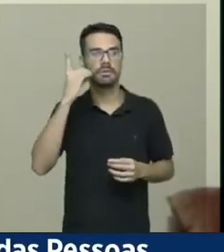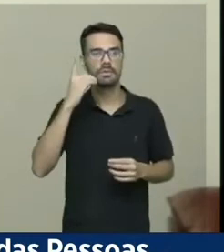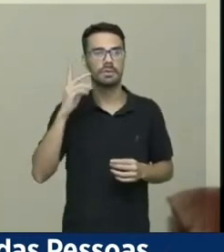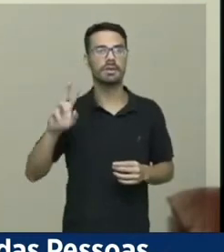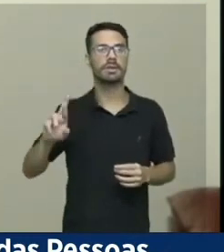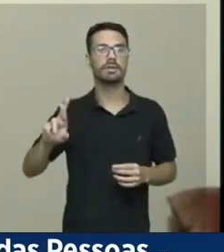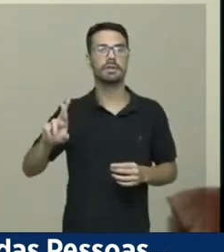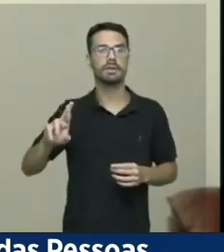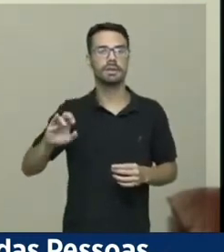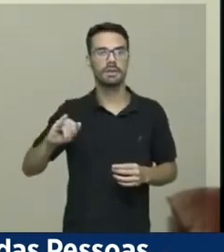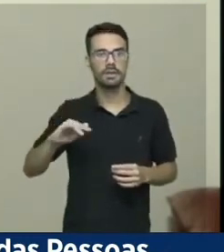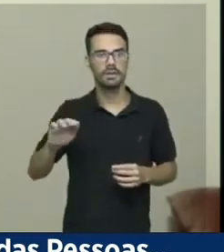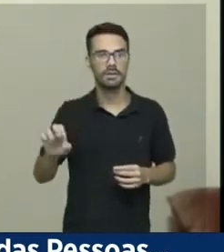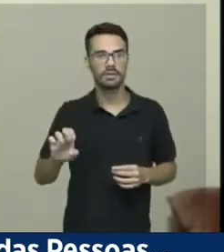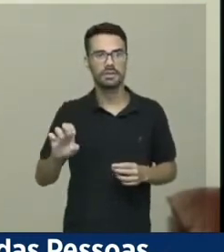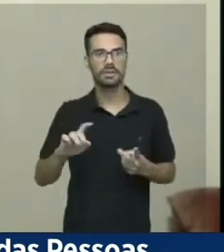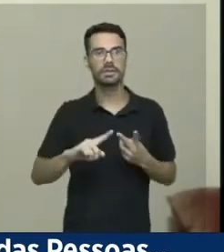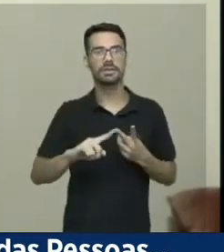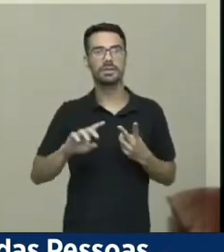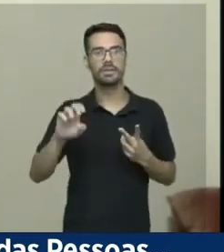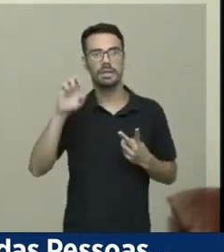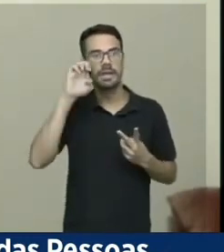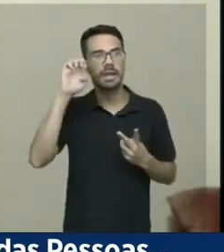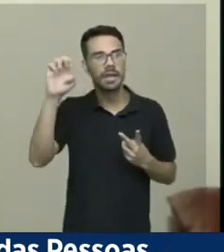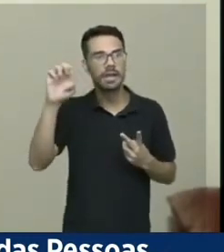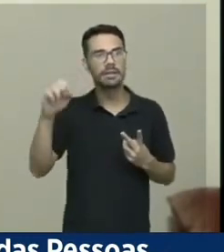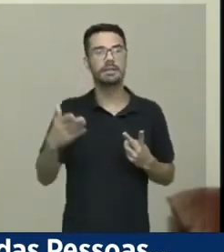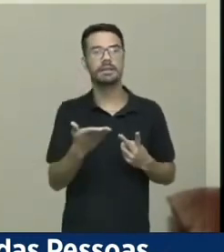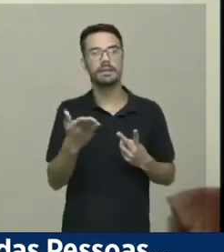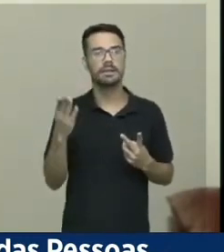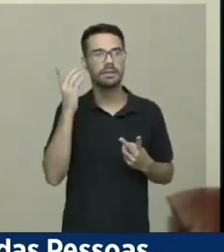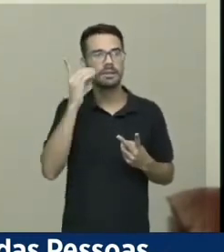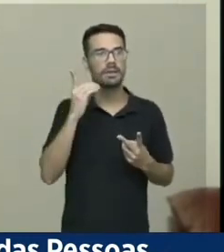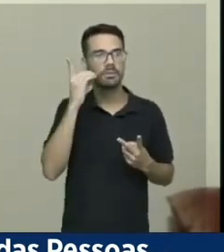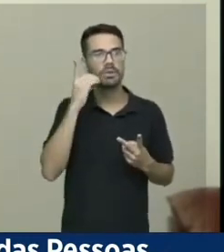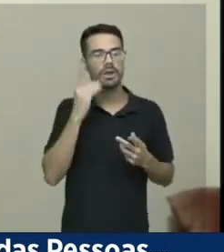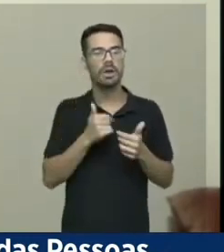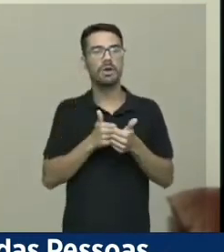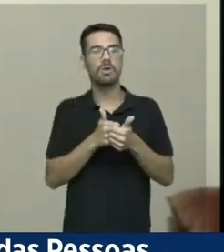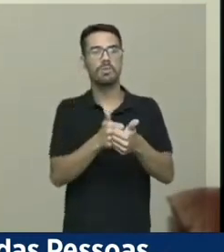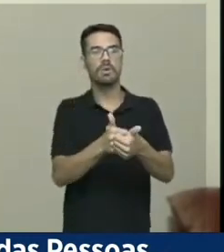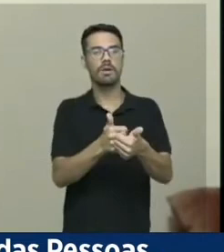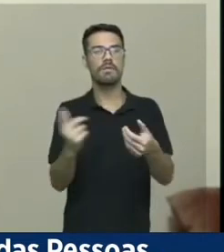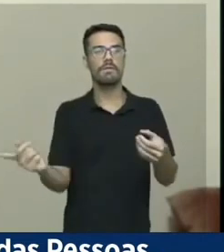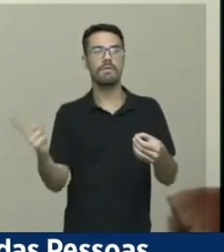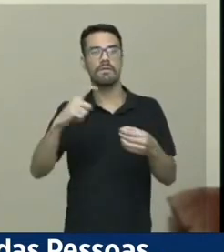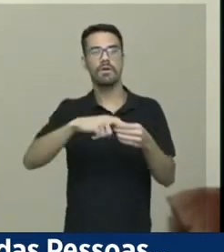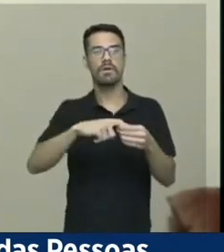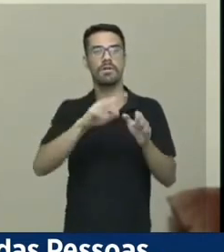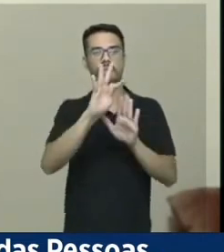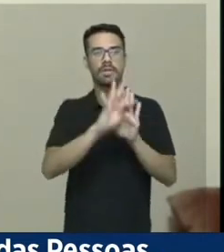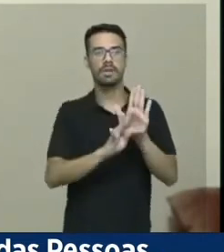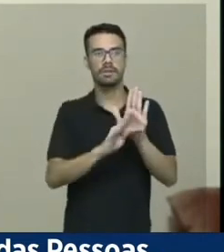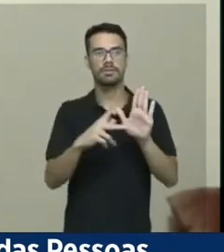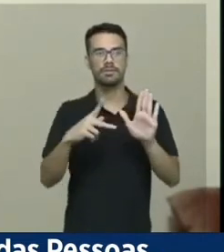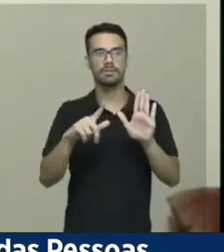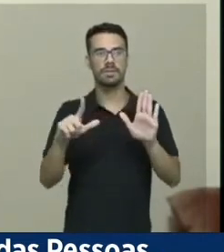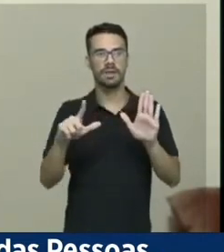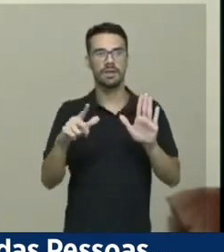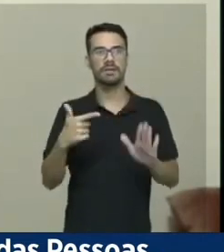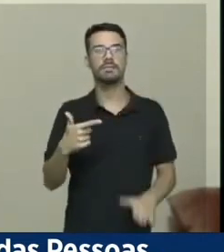deputada Érica, a todos os parlamentares que acompanham essa audiência pública, que nesse retorno, o texto do PL